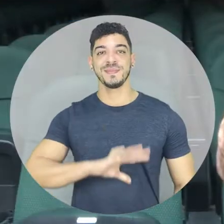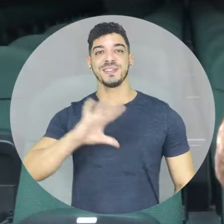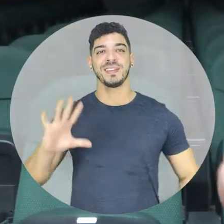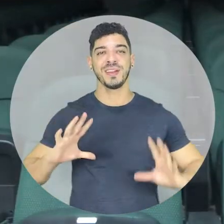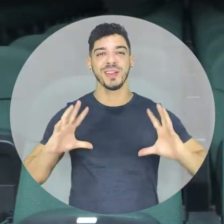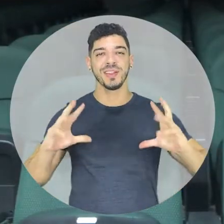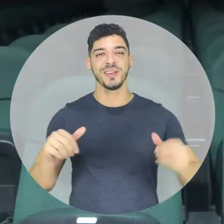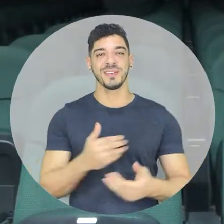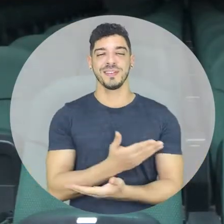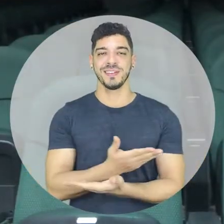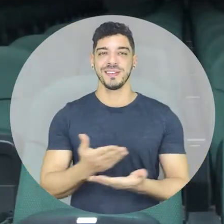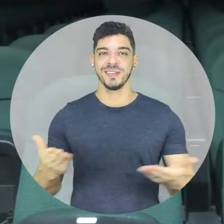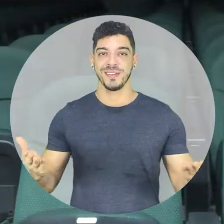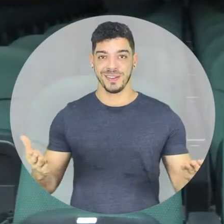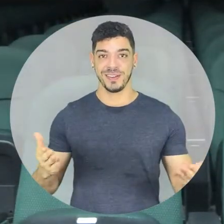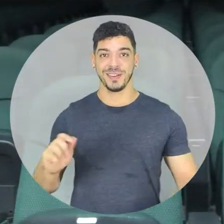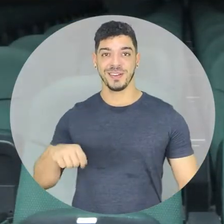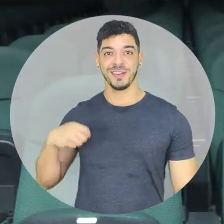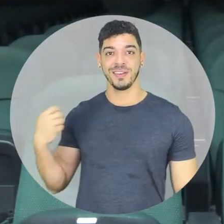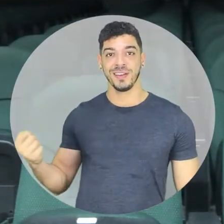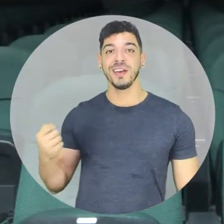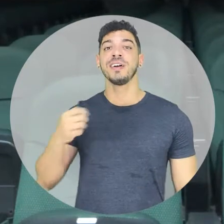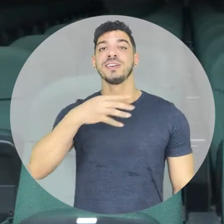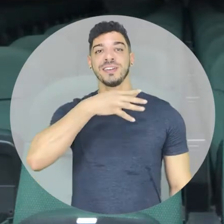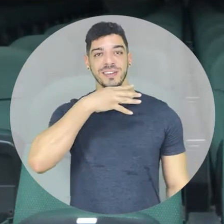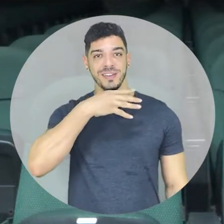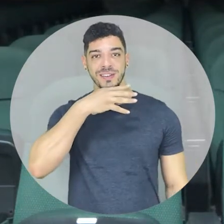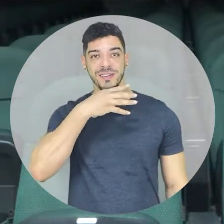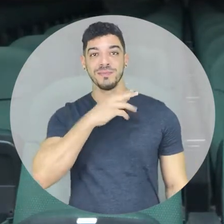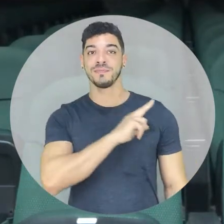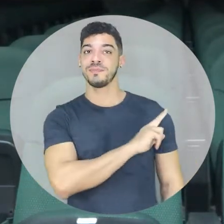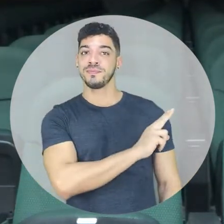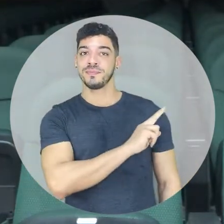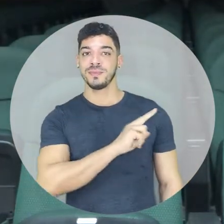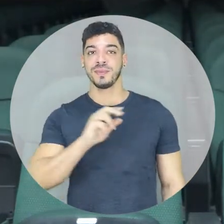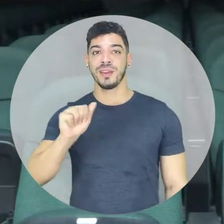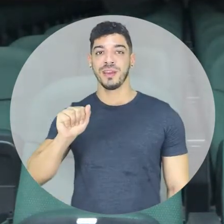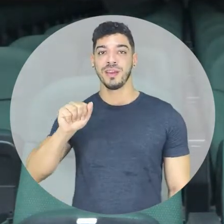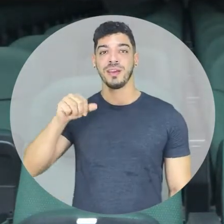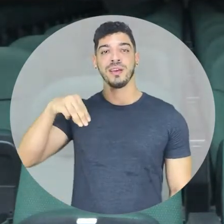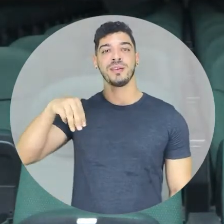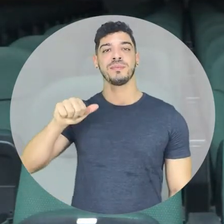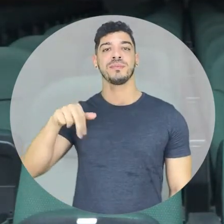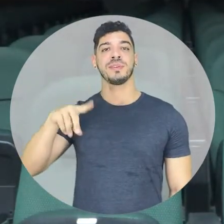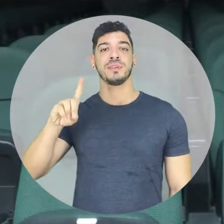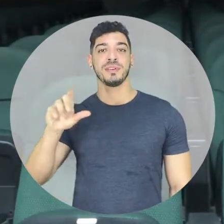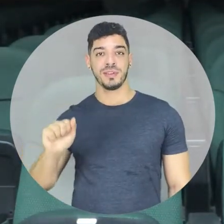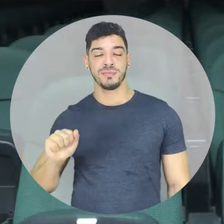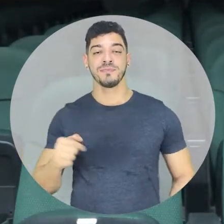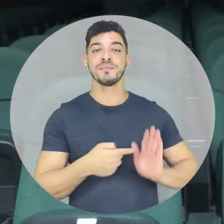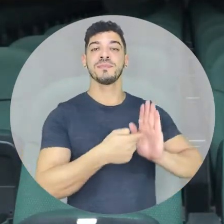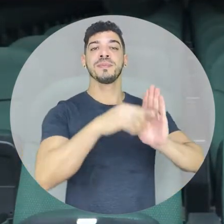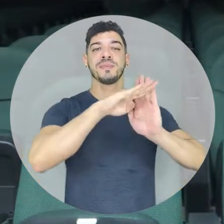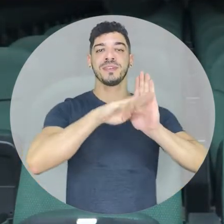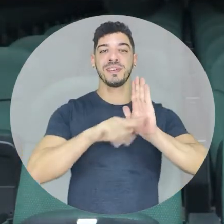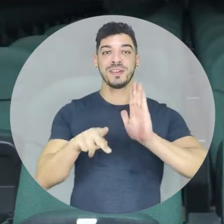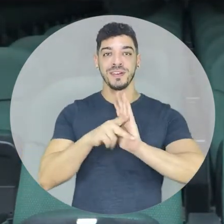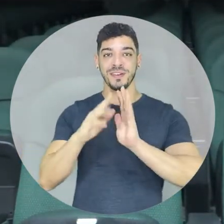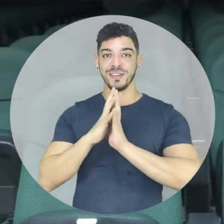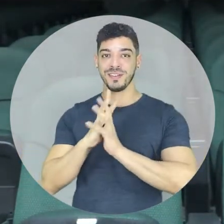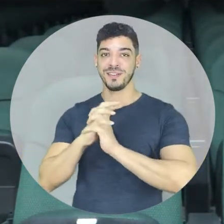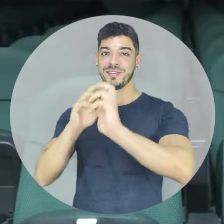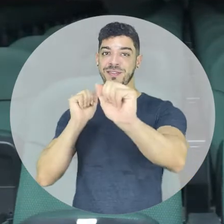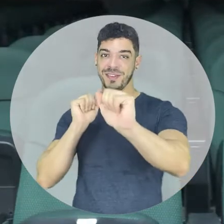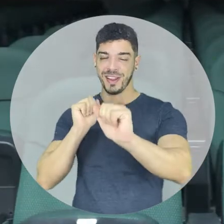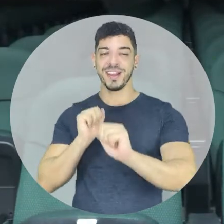Olá a todos, todas e todes! Eu sou o Jean-Marie Nogueira. E eu sou a Amanda Falcão e essa é a Agendinha Funesc.